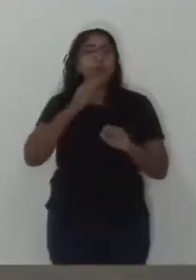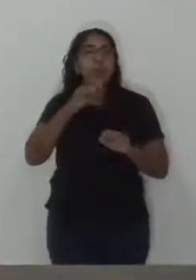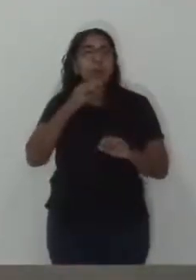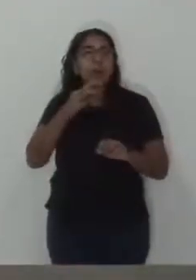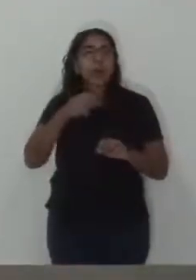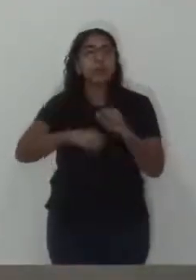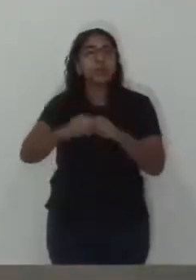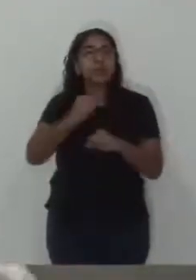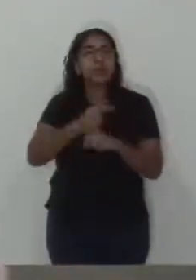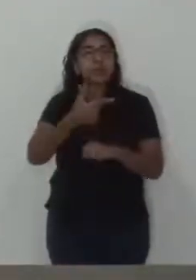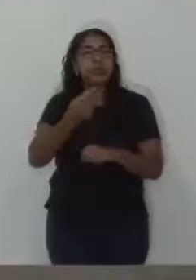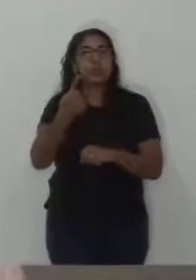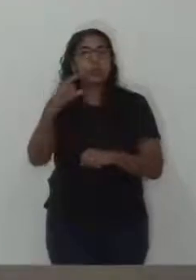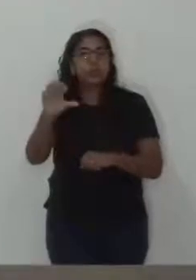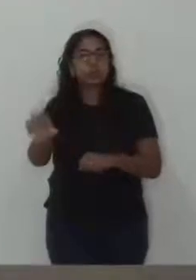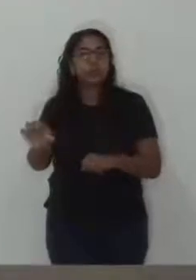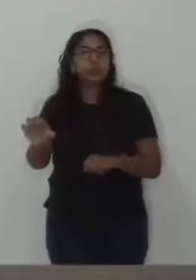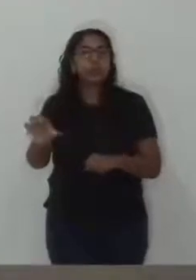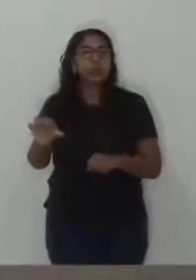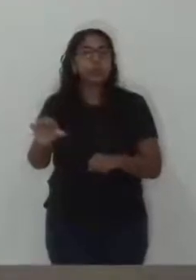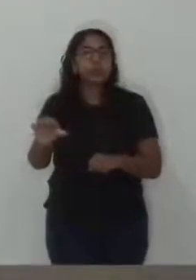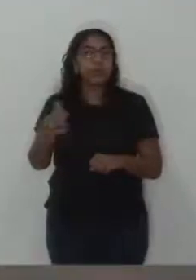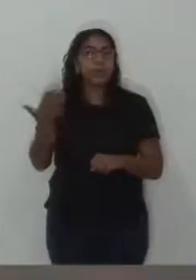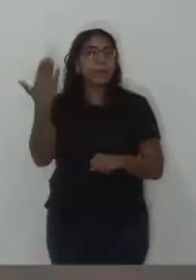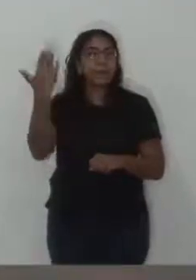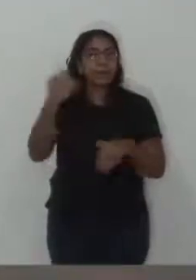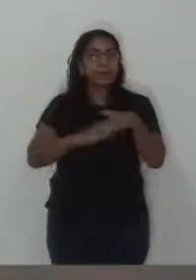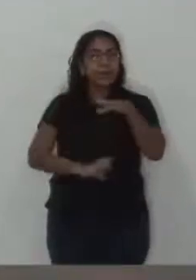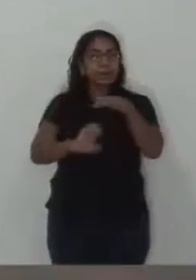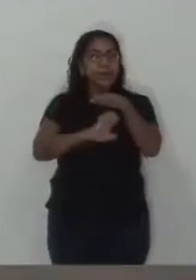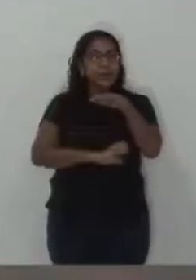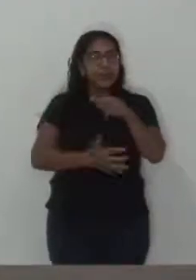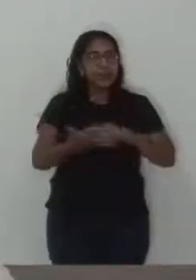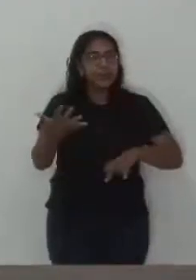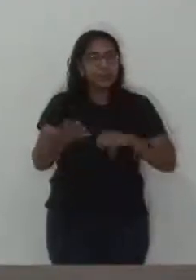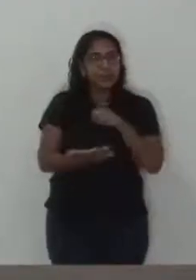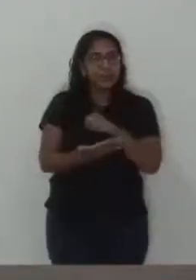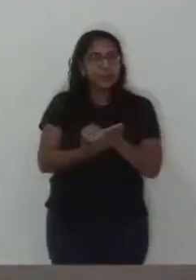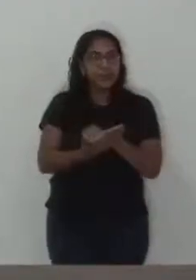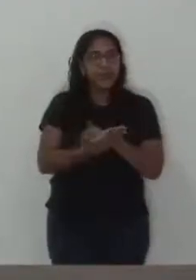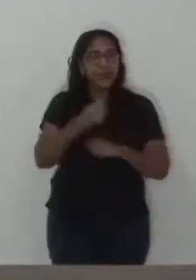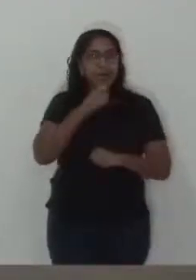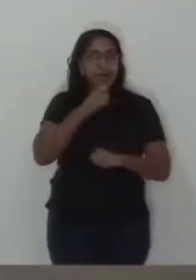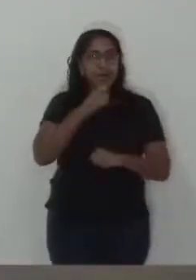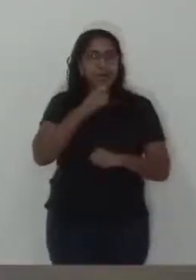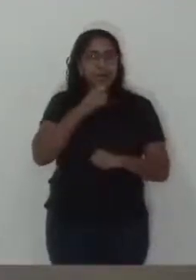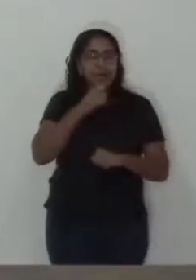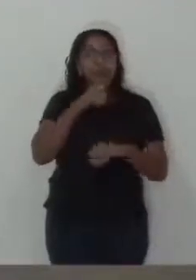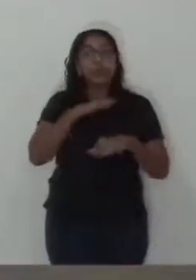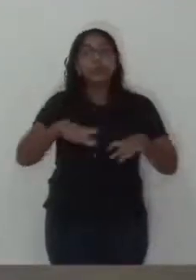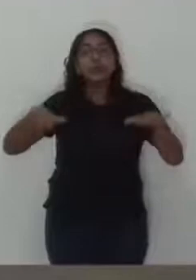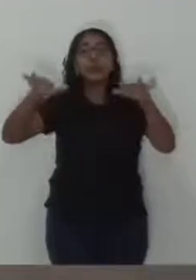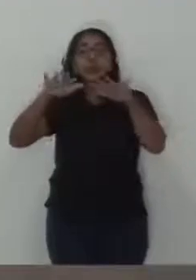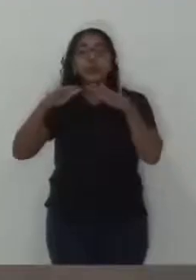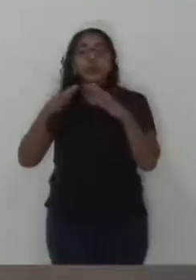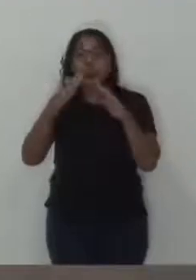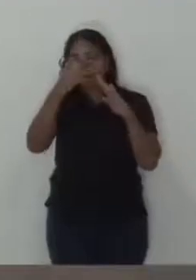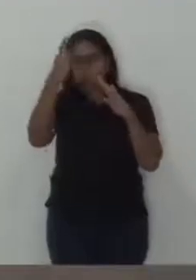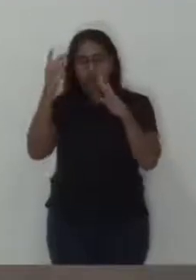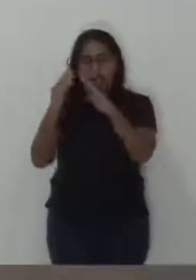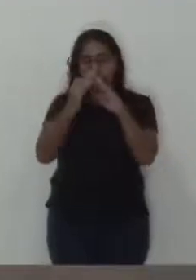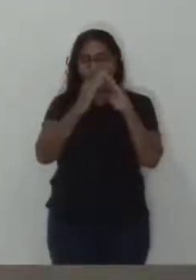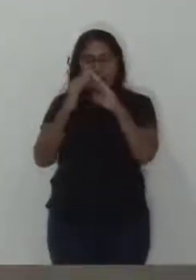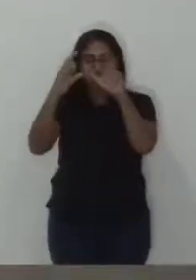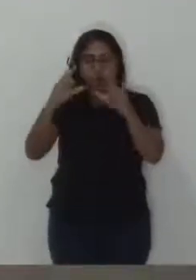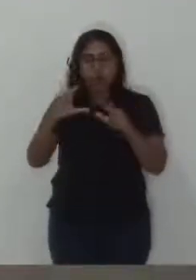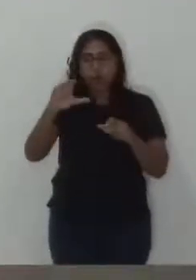Secretaria, tive várias vezes com custos, tinha a empresa que não tinha renovado o contrato, que é uma indicação com 38 assinaturas dos moradores da Casa Verde, que é aquele